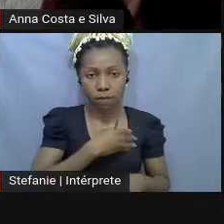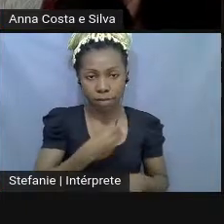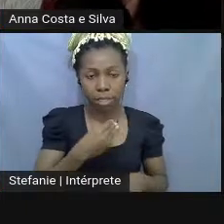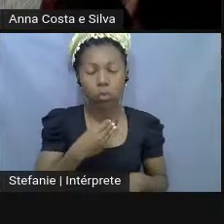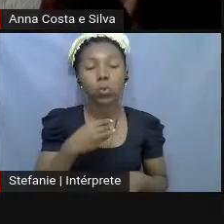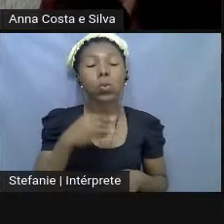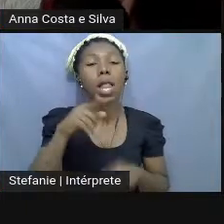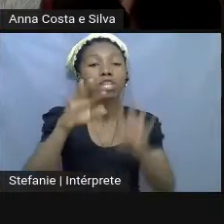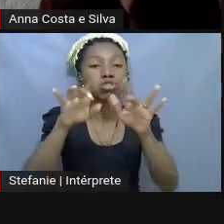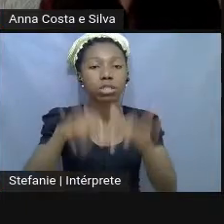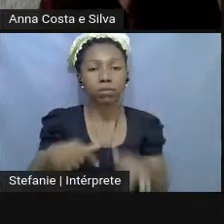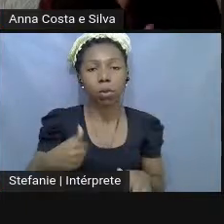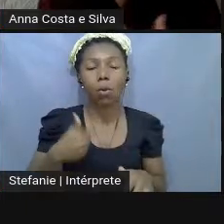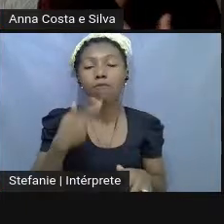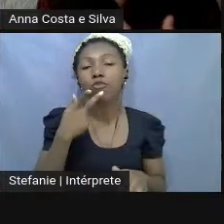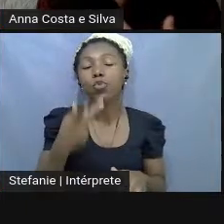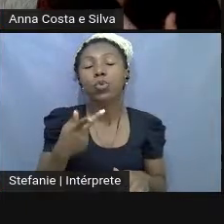companhia